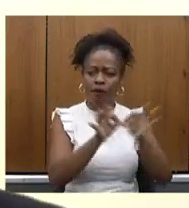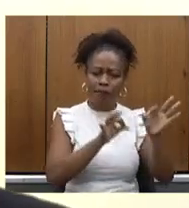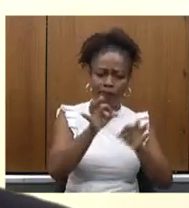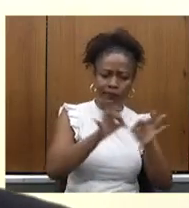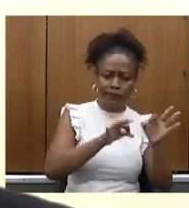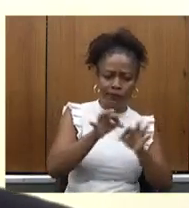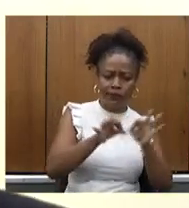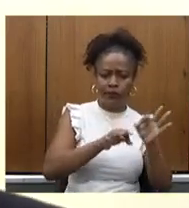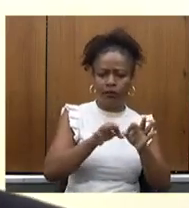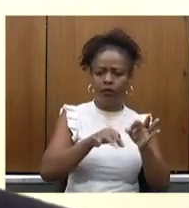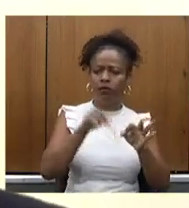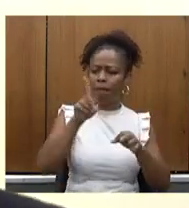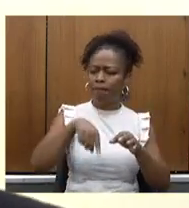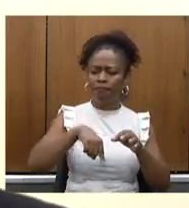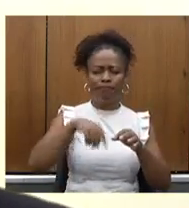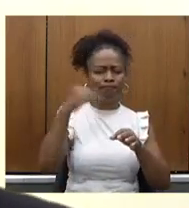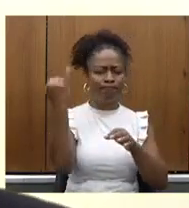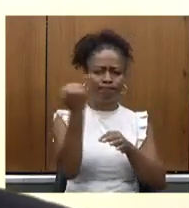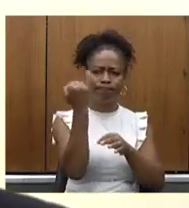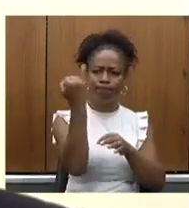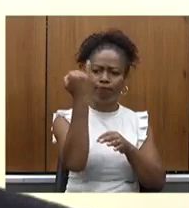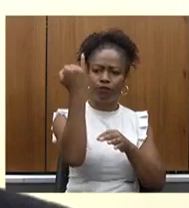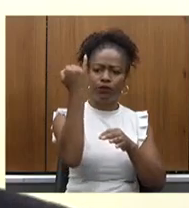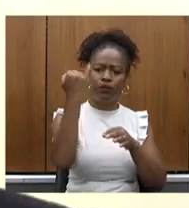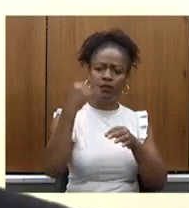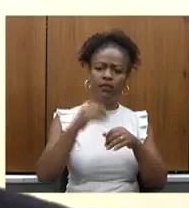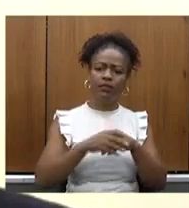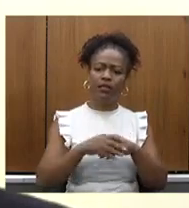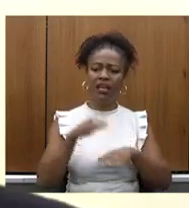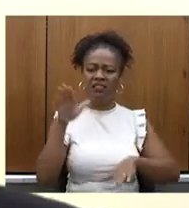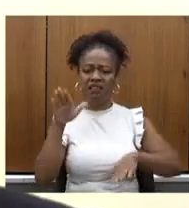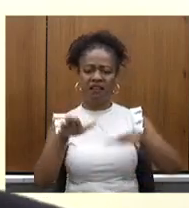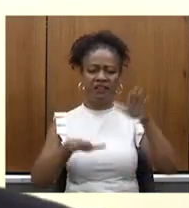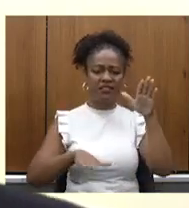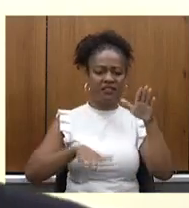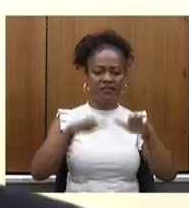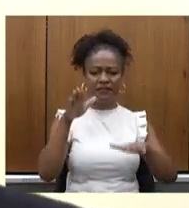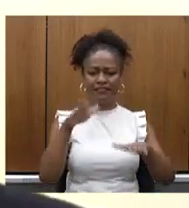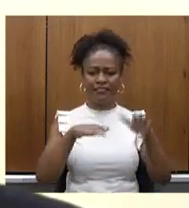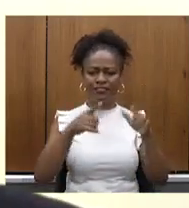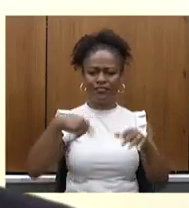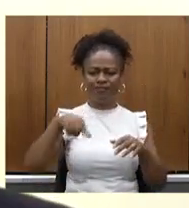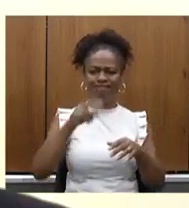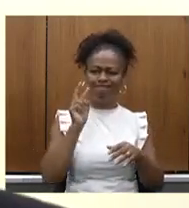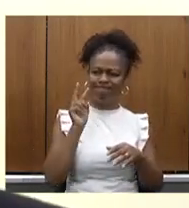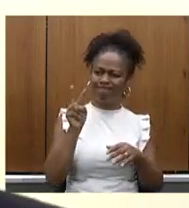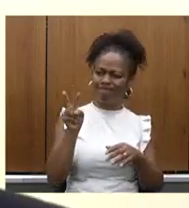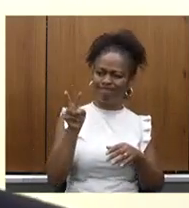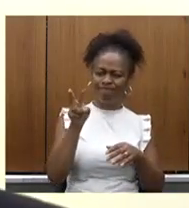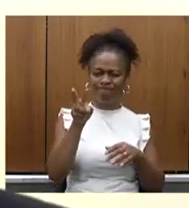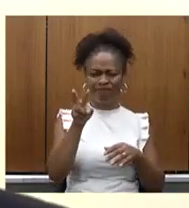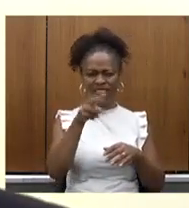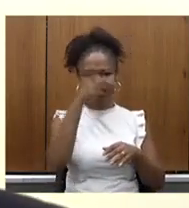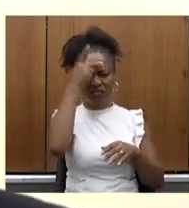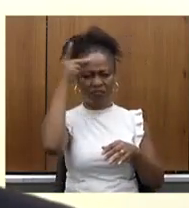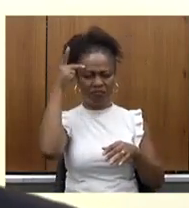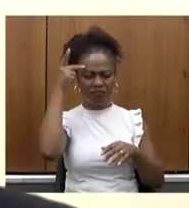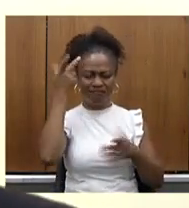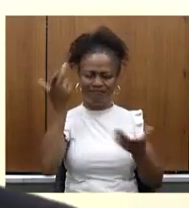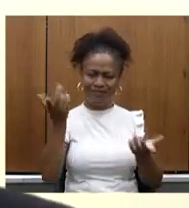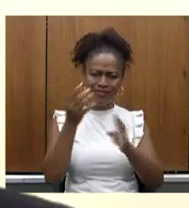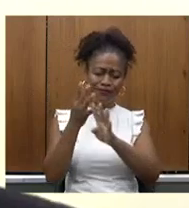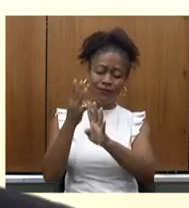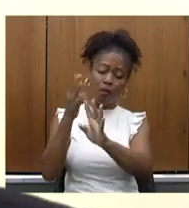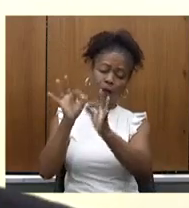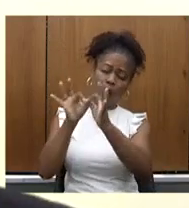que é tão importante e que, vez ou outra, nos traz esse desgosto de ver o sofrimento das pessoas em filas